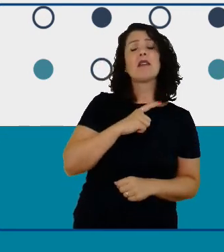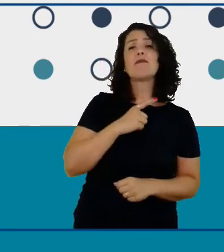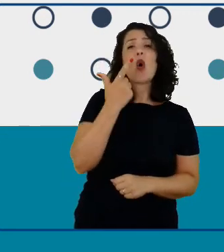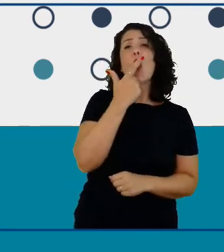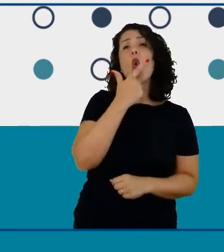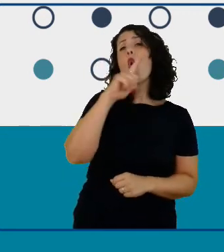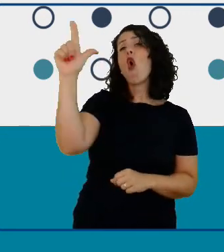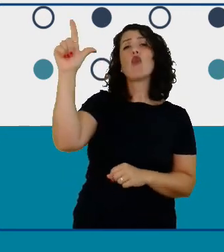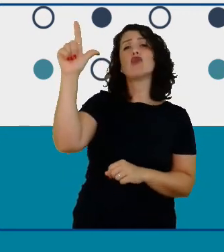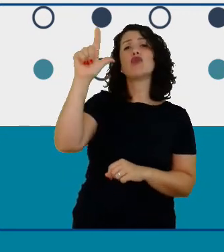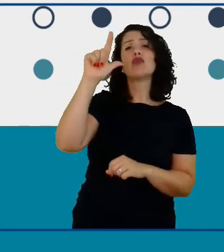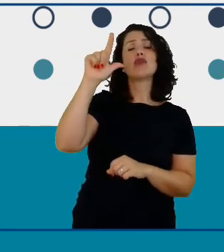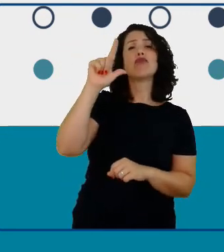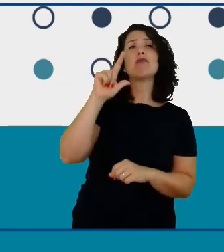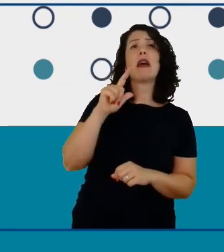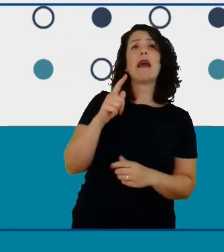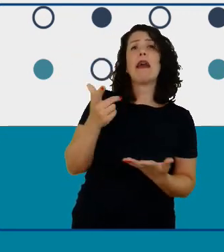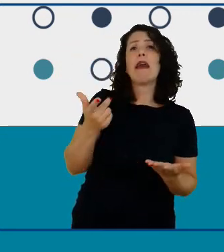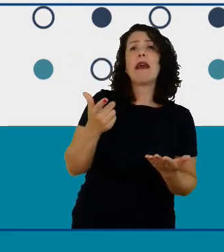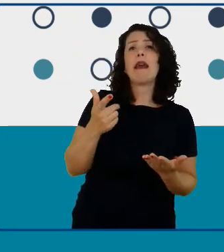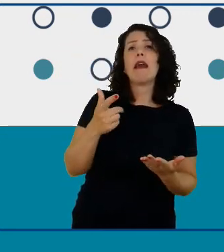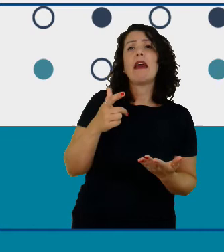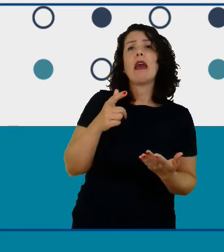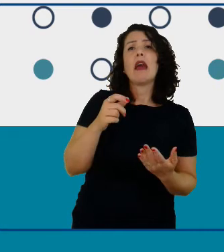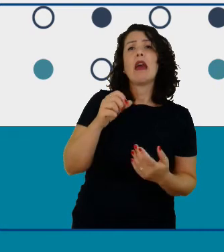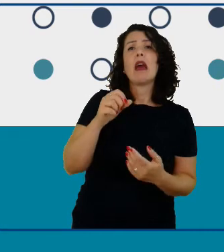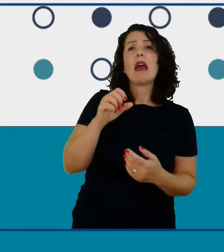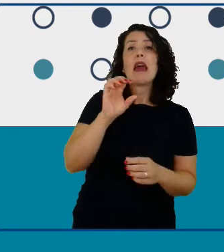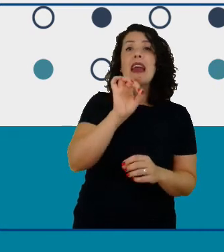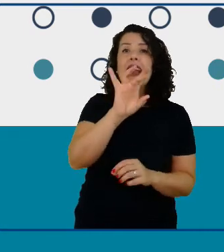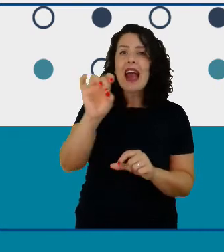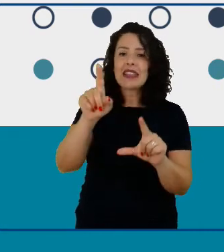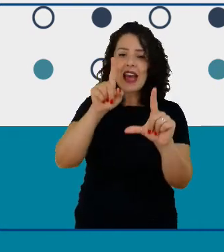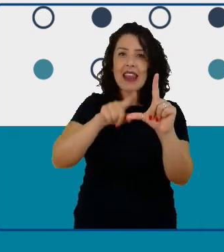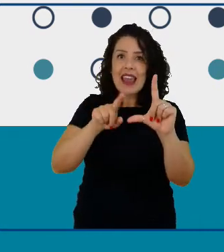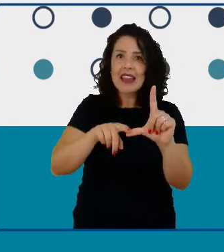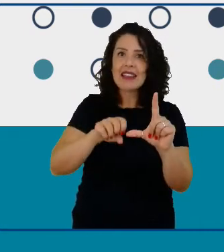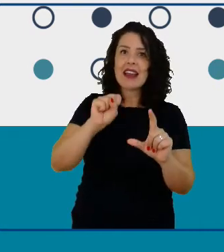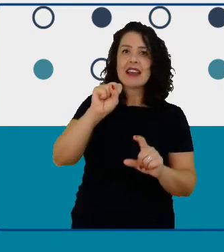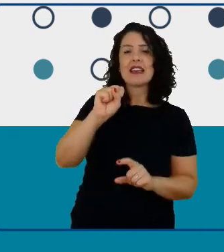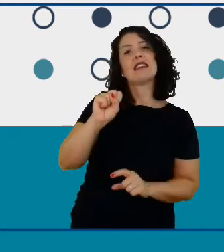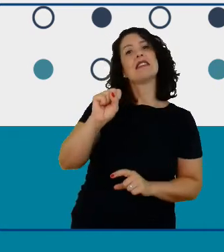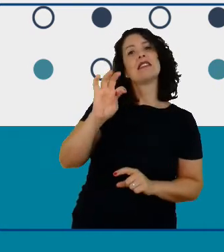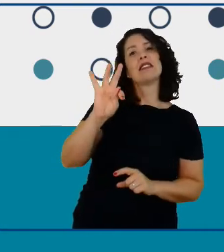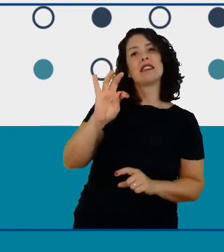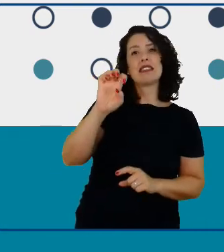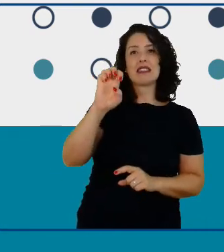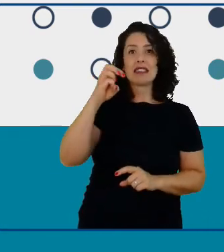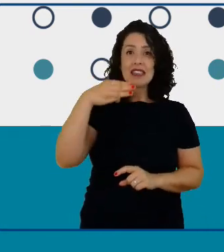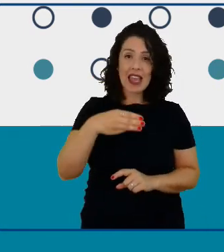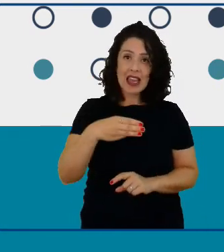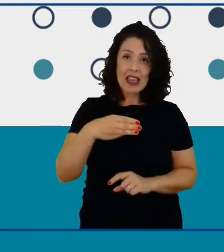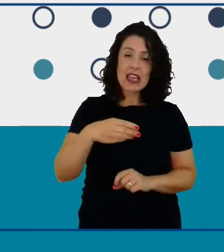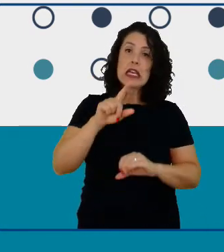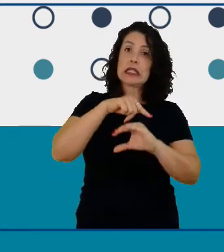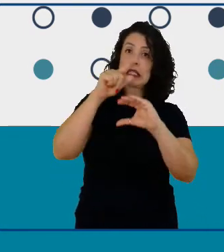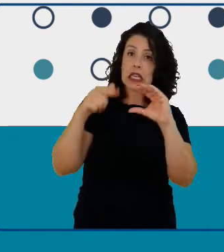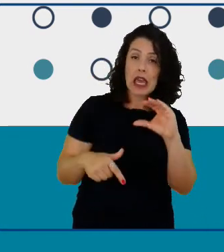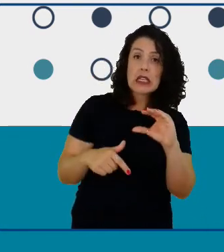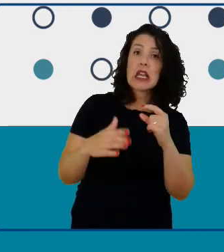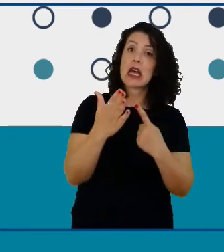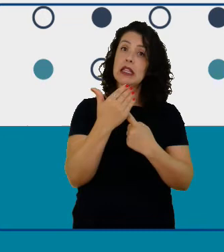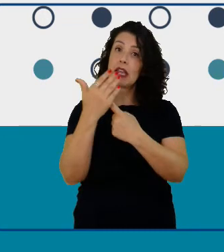palavras da sigla ciência tecnologia engenharia e matemática mas basta ter um ou